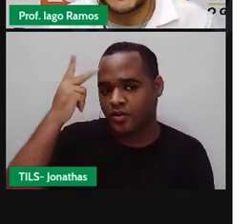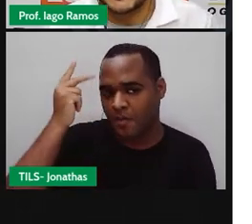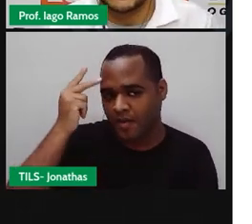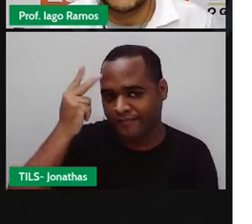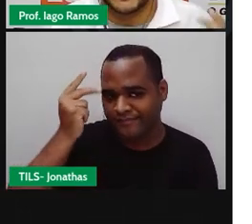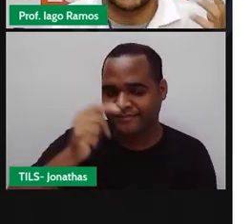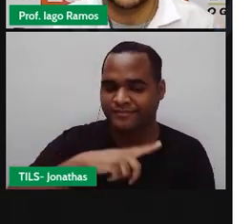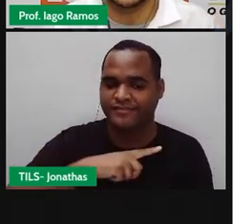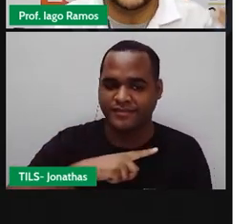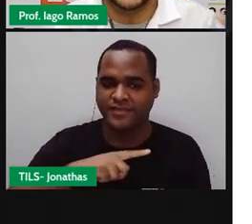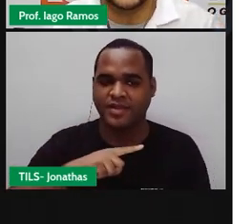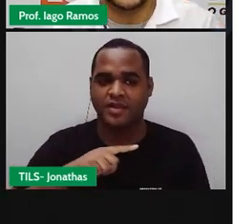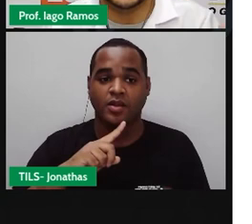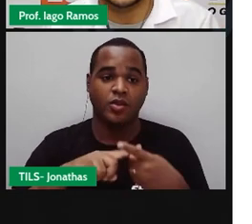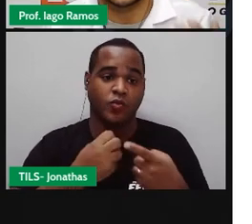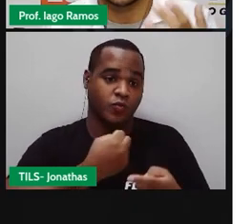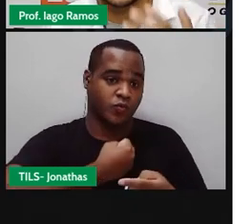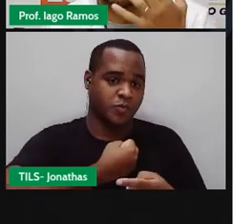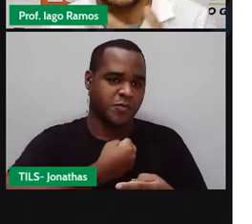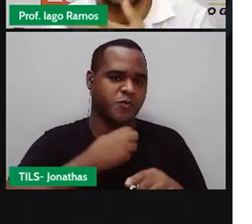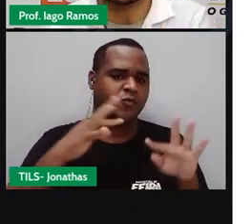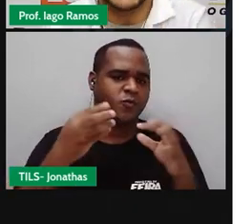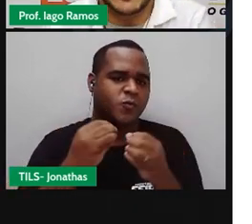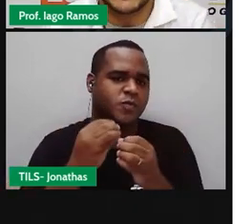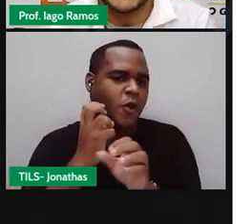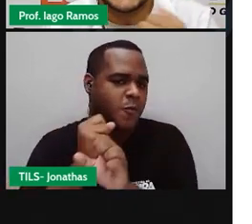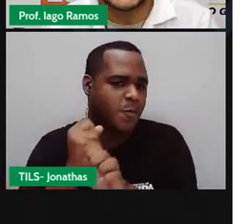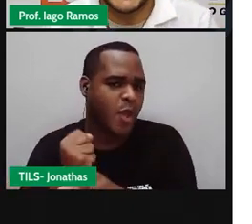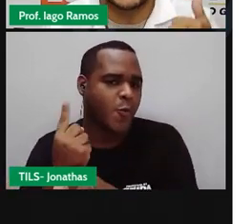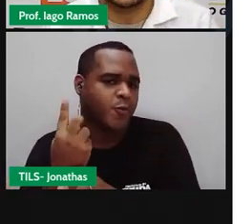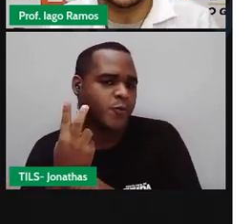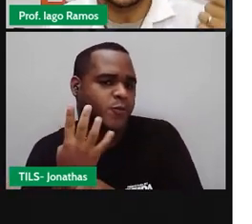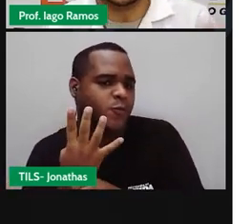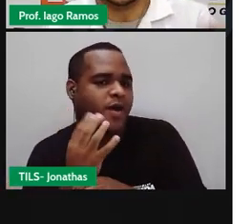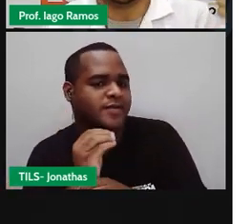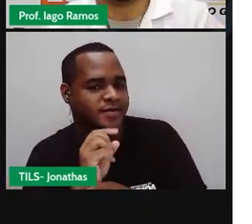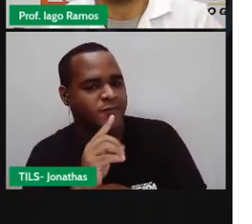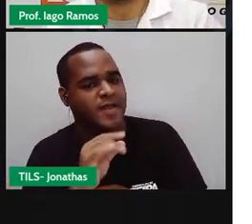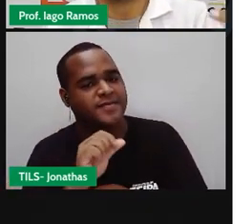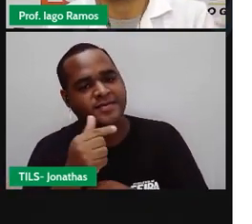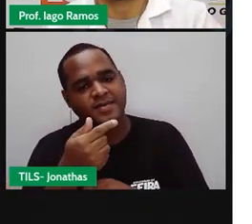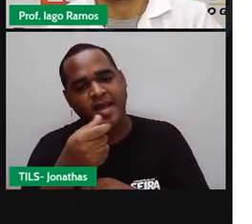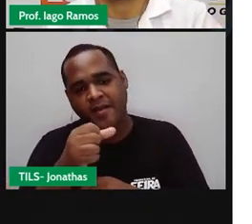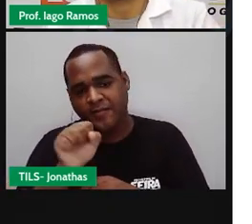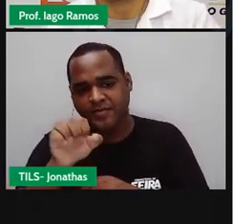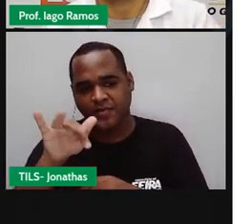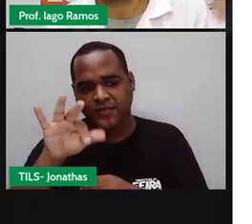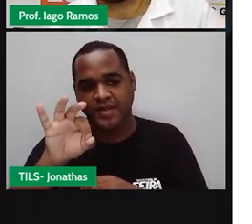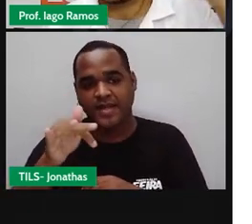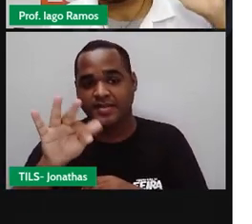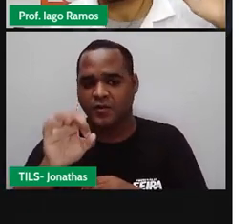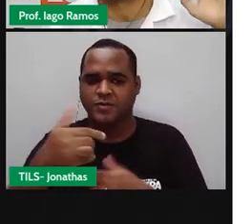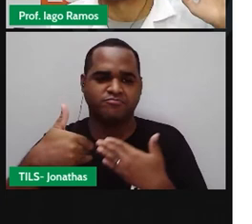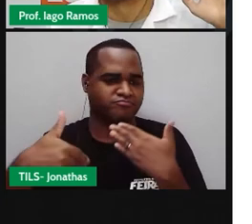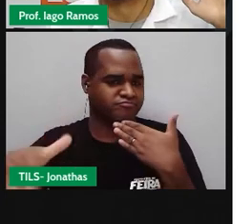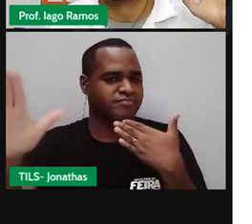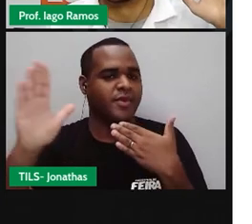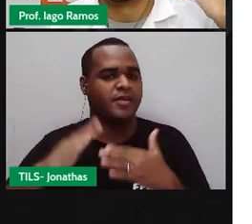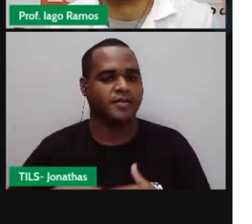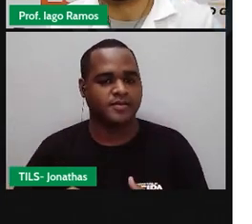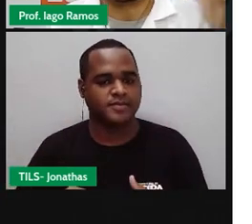naturais. Que é o conjunto dos números que a gente usa para contar. 0, 1, 2, 3, 4, 5 e assim vai.